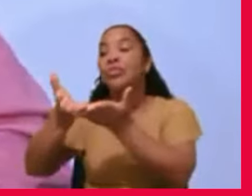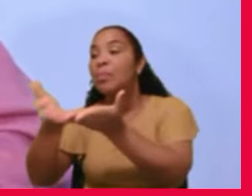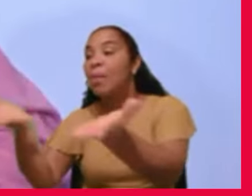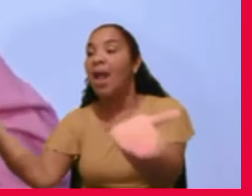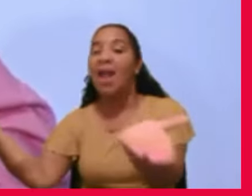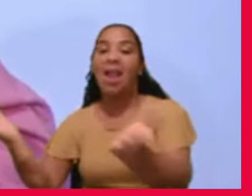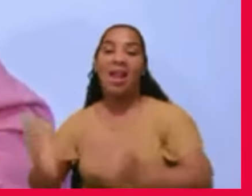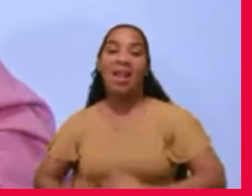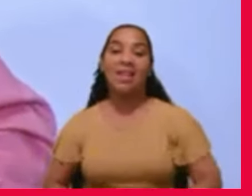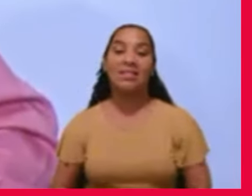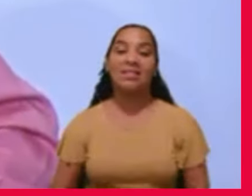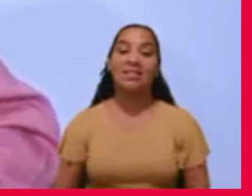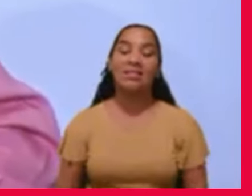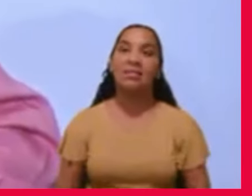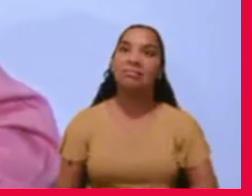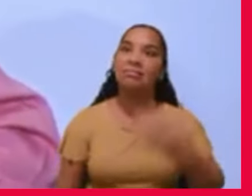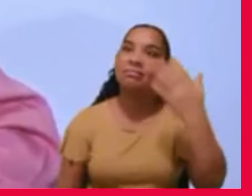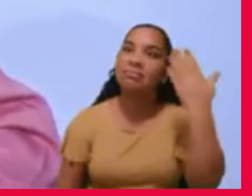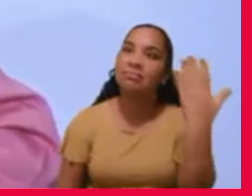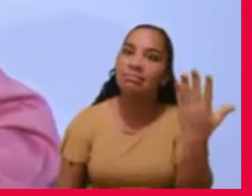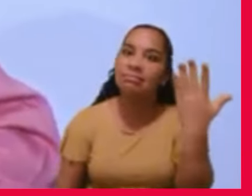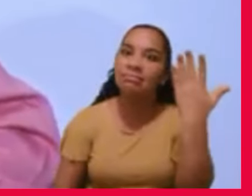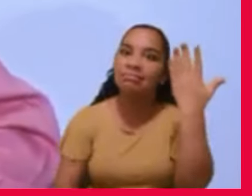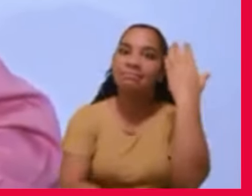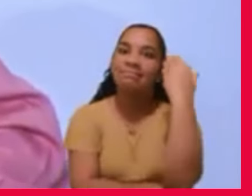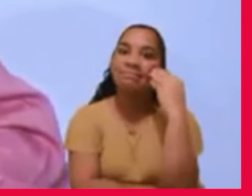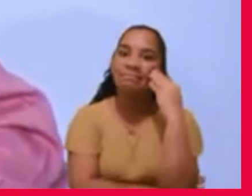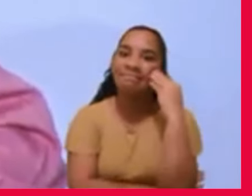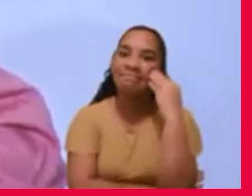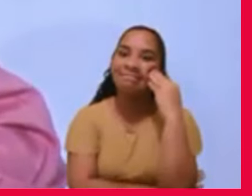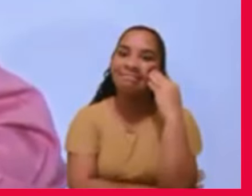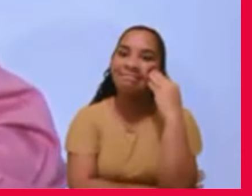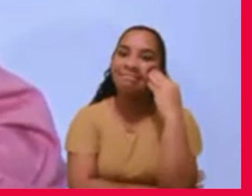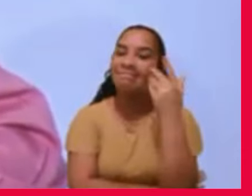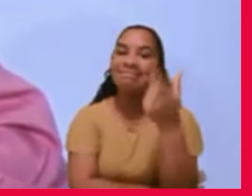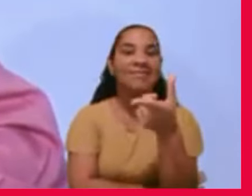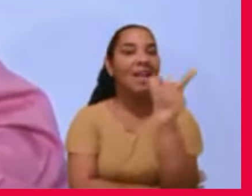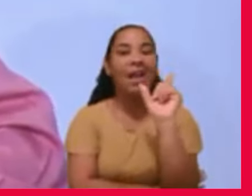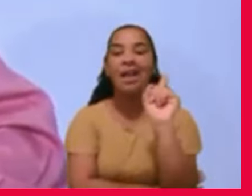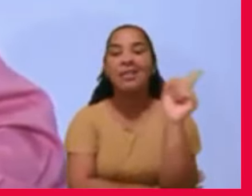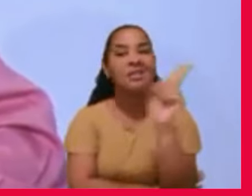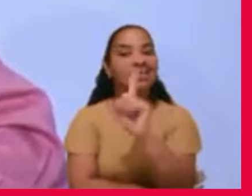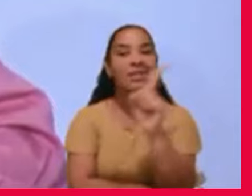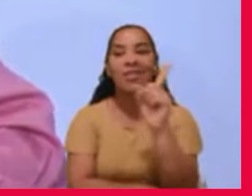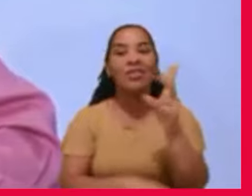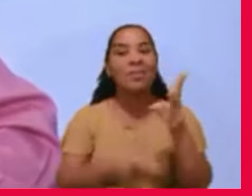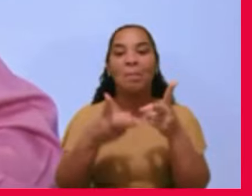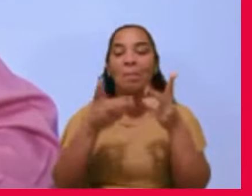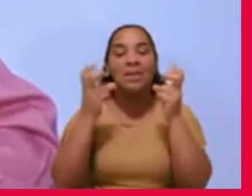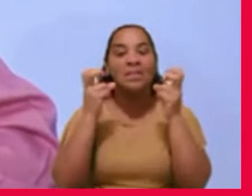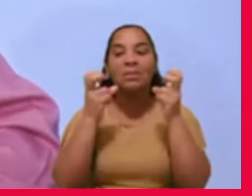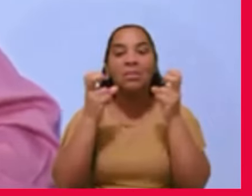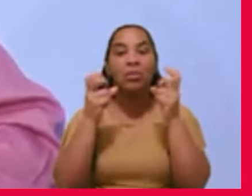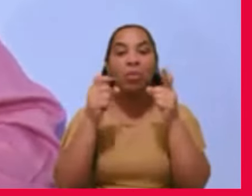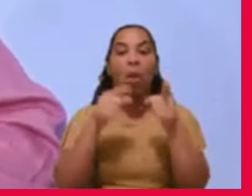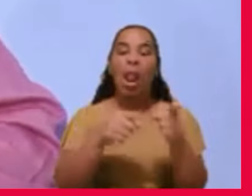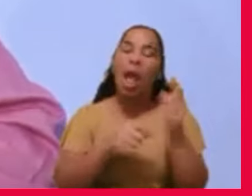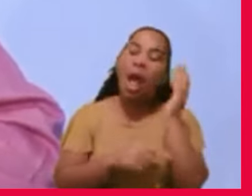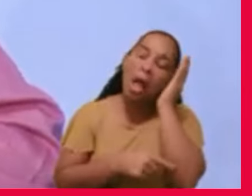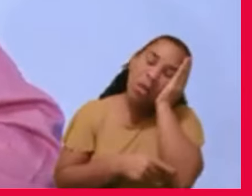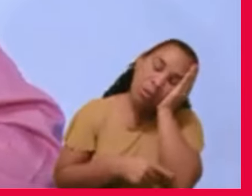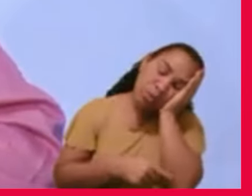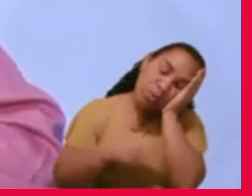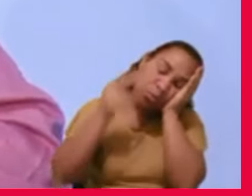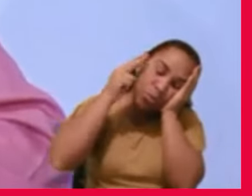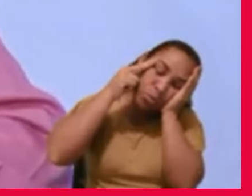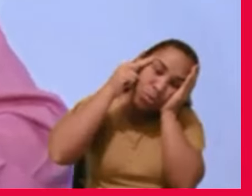esse detalhe, eu não tinha dito a ela, mas naqueles sonhos, eu tinha sempre a impressão de que